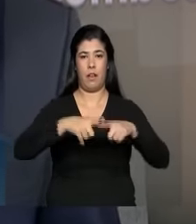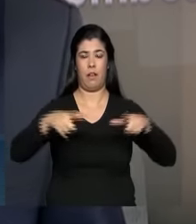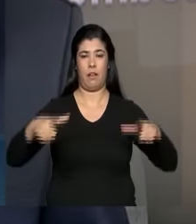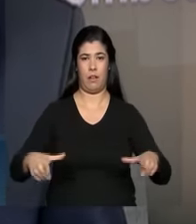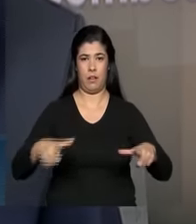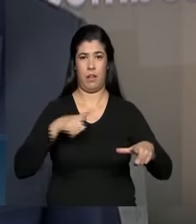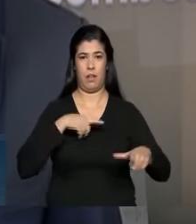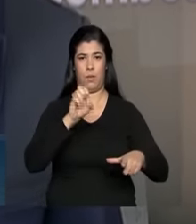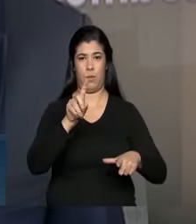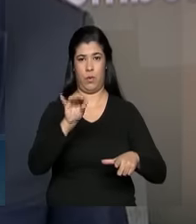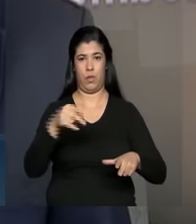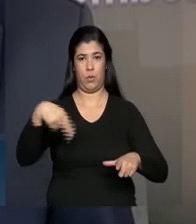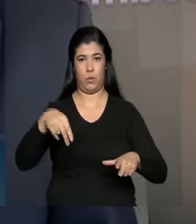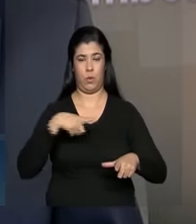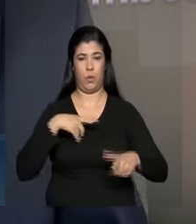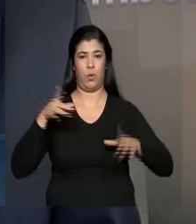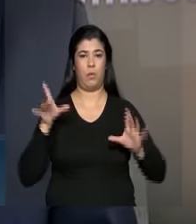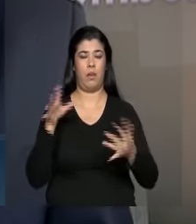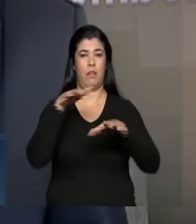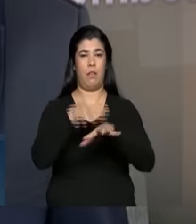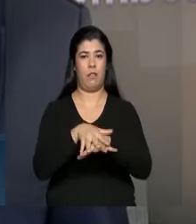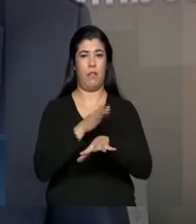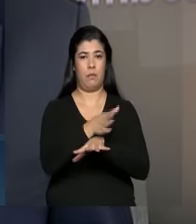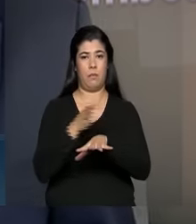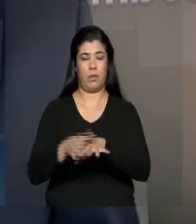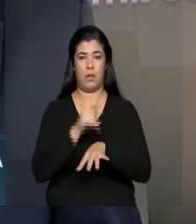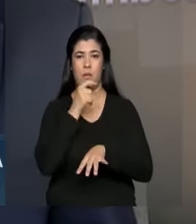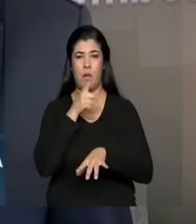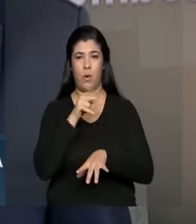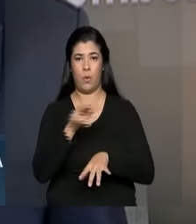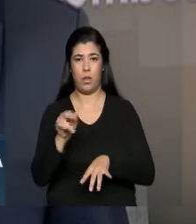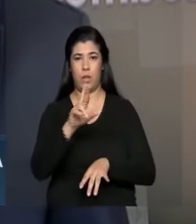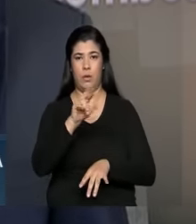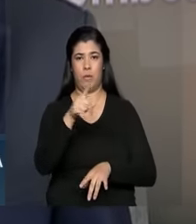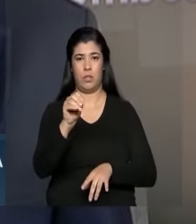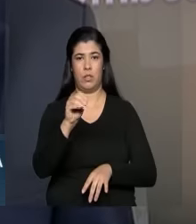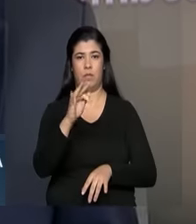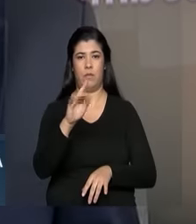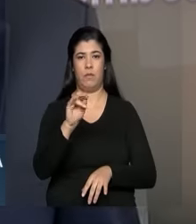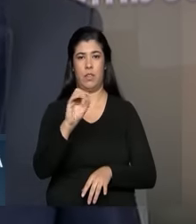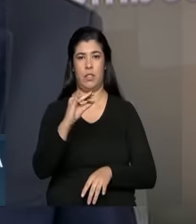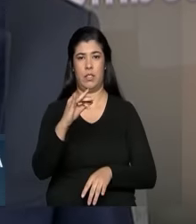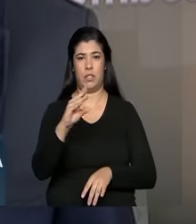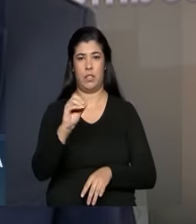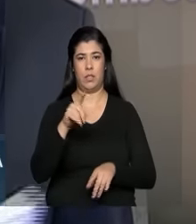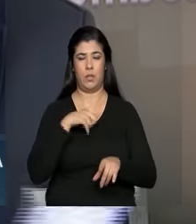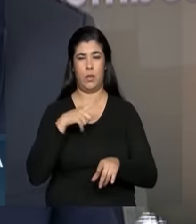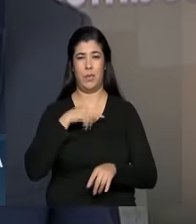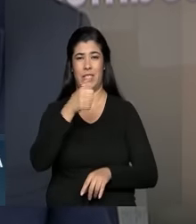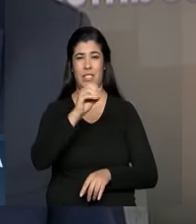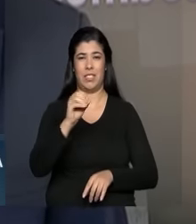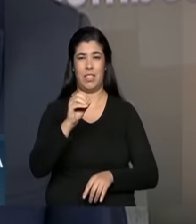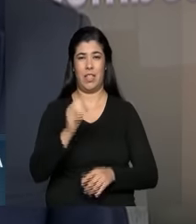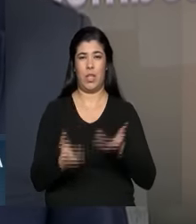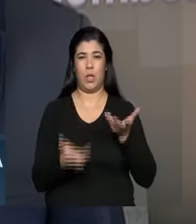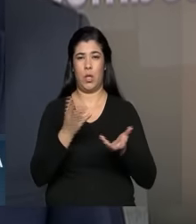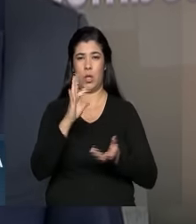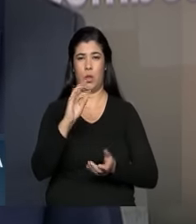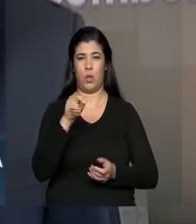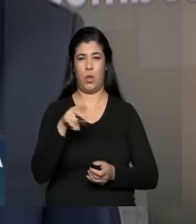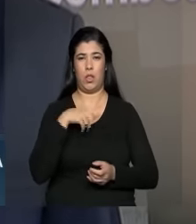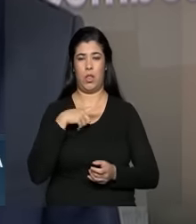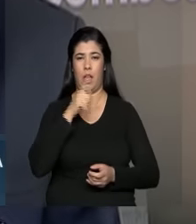integração do rio São Francisco, tem os seguintes números. São 100 toneladas de construção. A água está sendo